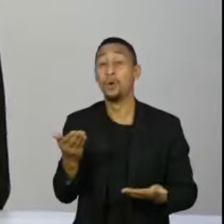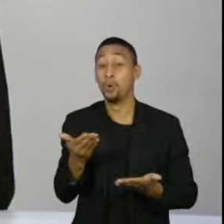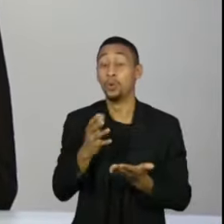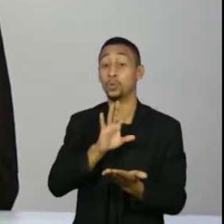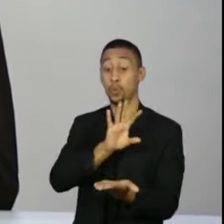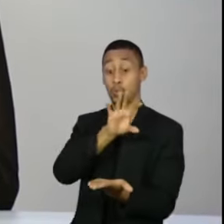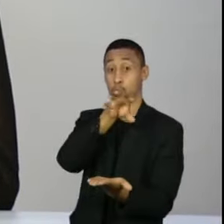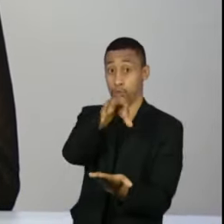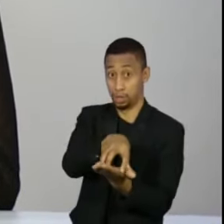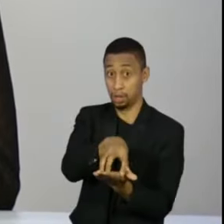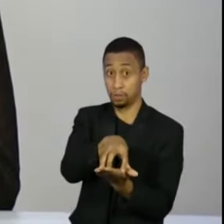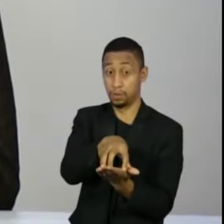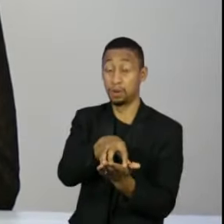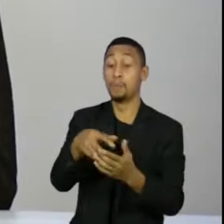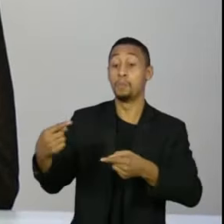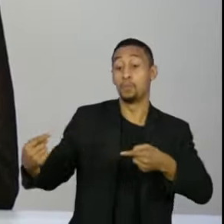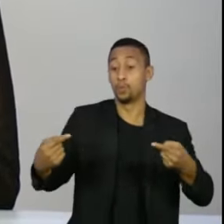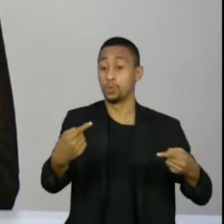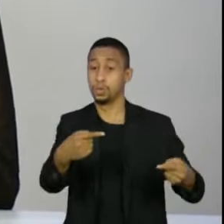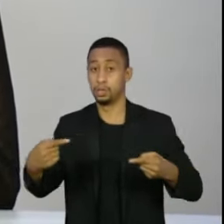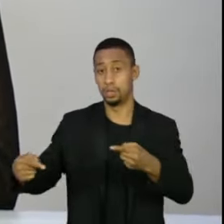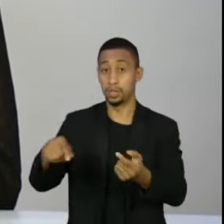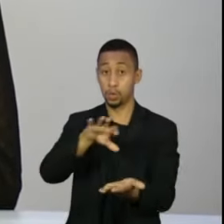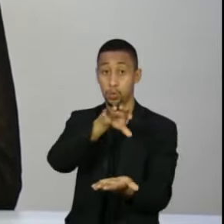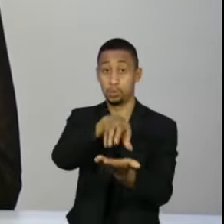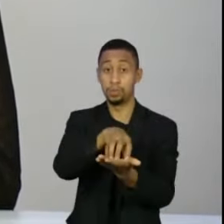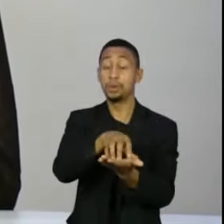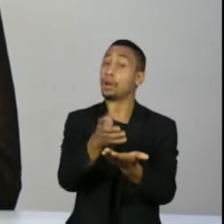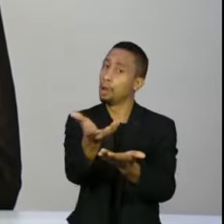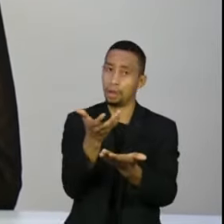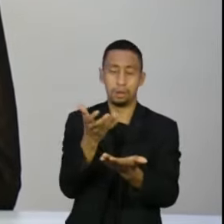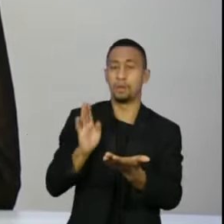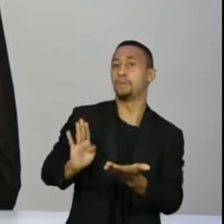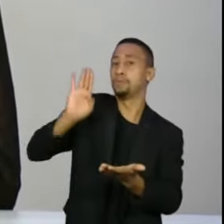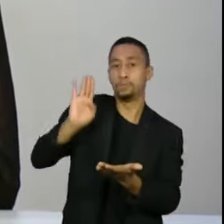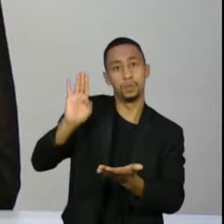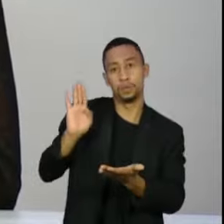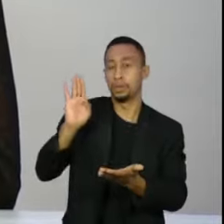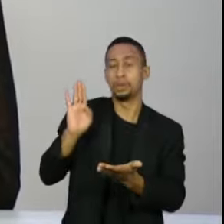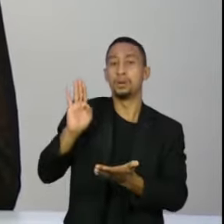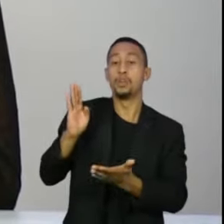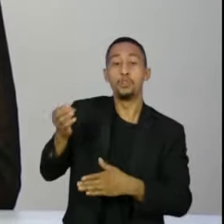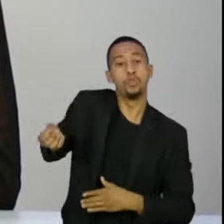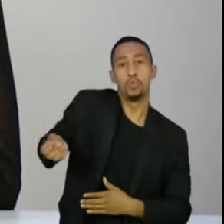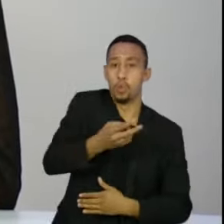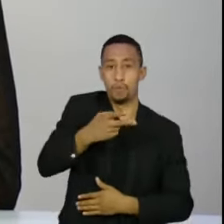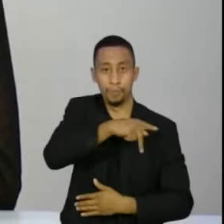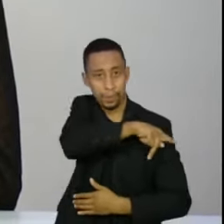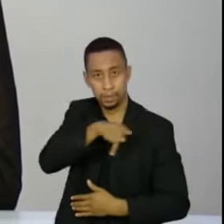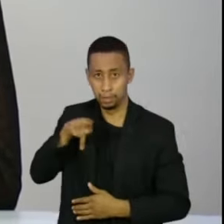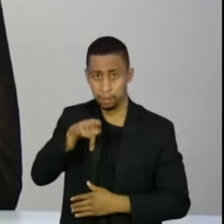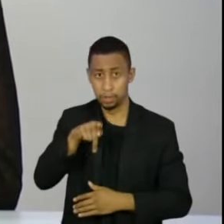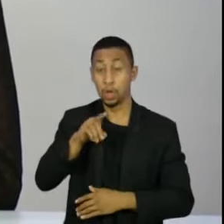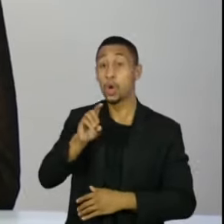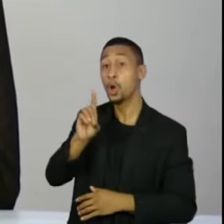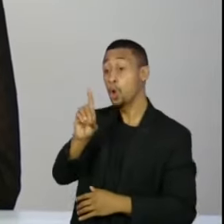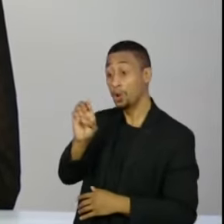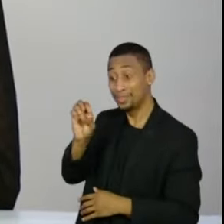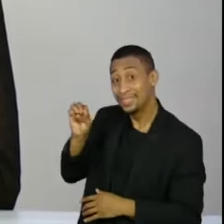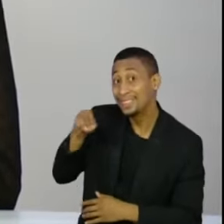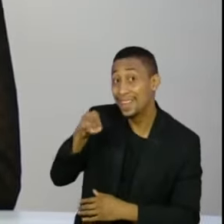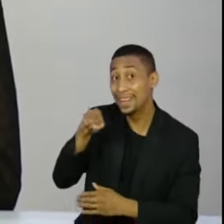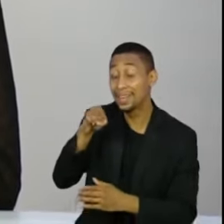candidato para 2022. Um centro de estudos legislativos da UFMG tem uma pesquisa que mostra que o DEM se coloca no centro, no espectro